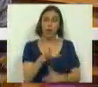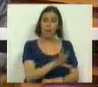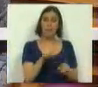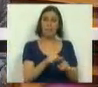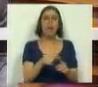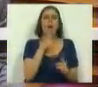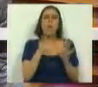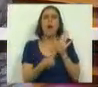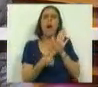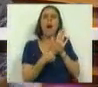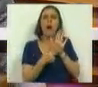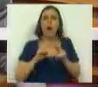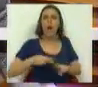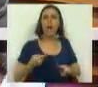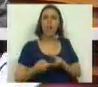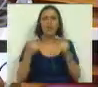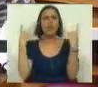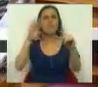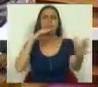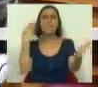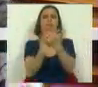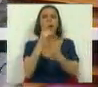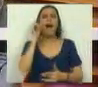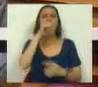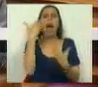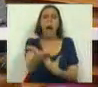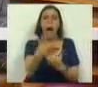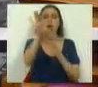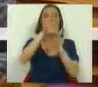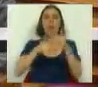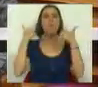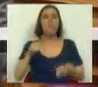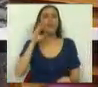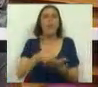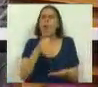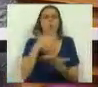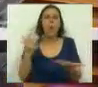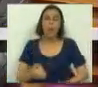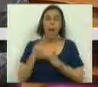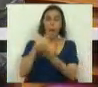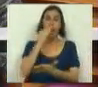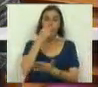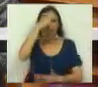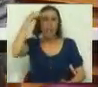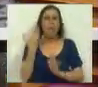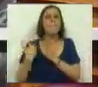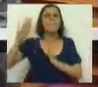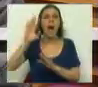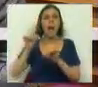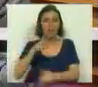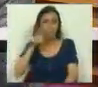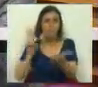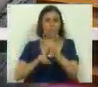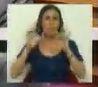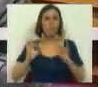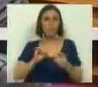natureza vai levar com este reforço que é apenas dado àqueles que têm condições de ter bons resultados? Como é que apoiamos os alunos a maiores dificuldades? É de